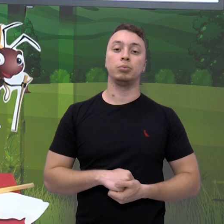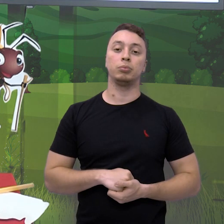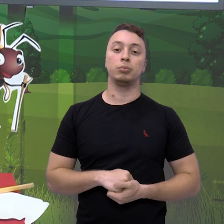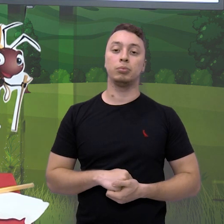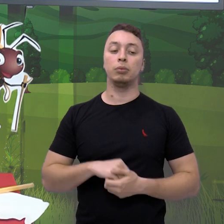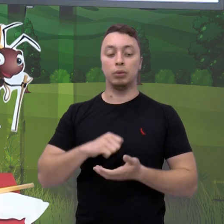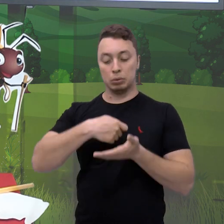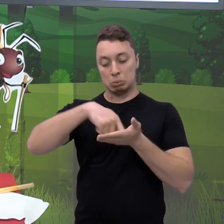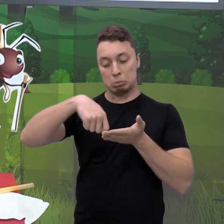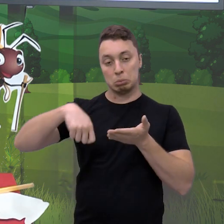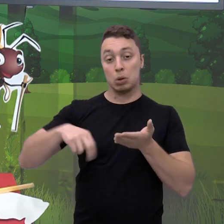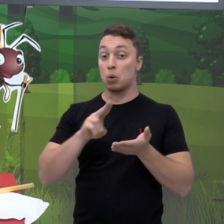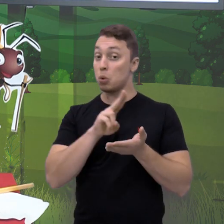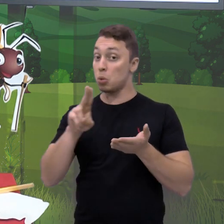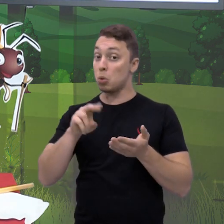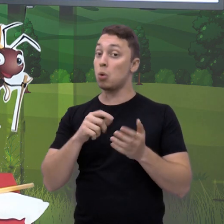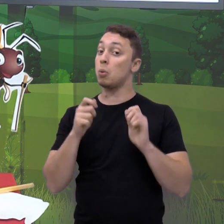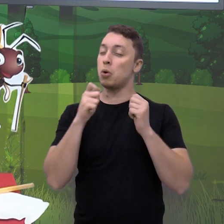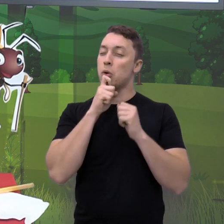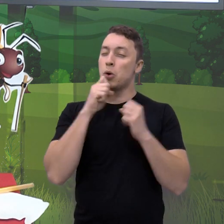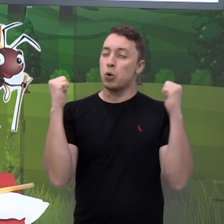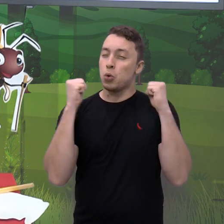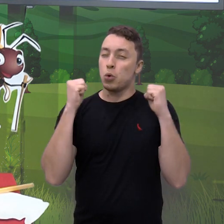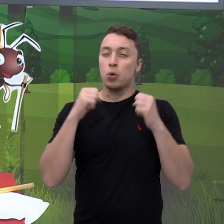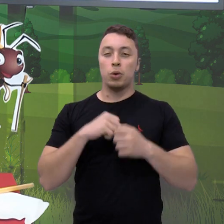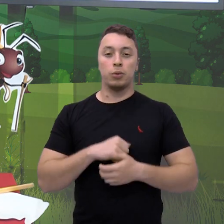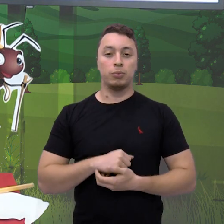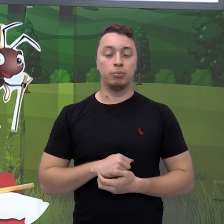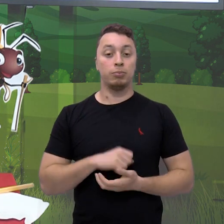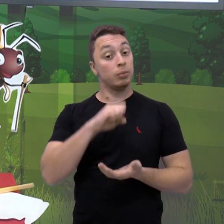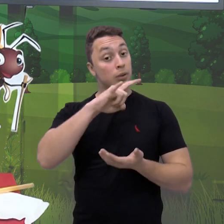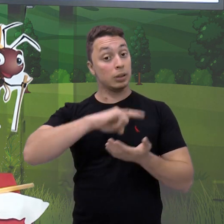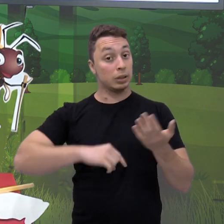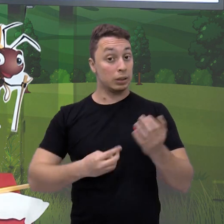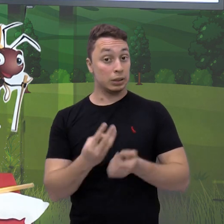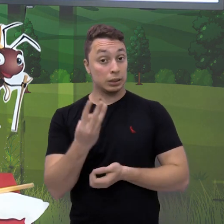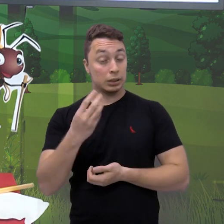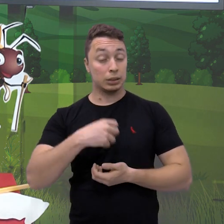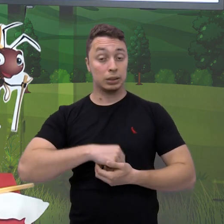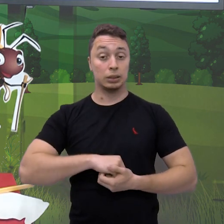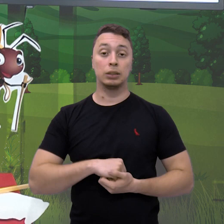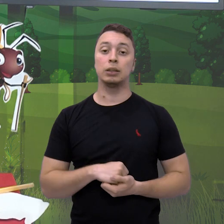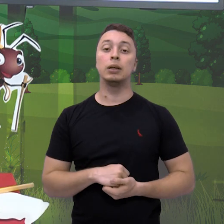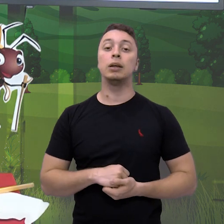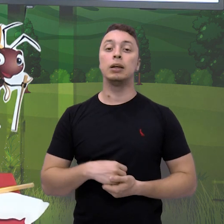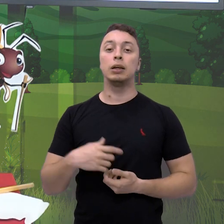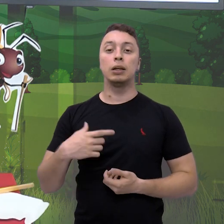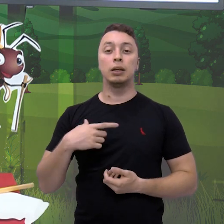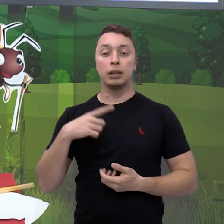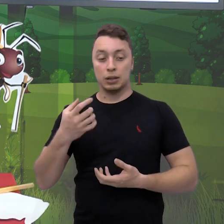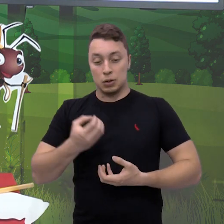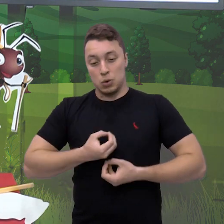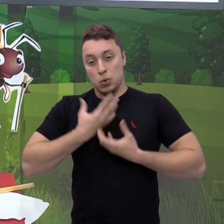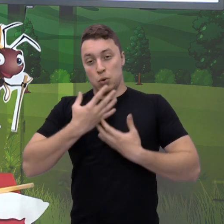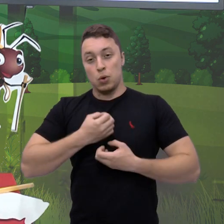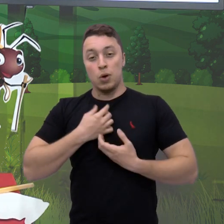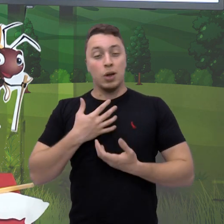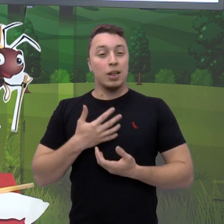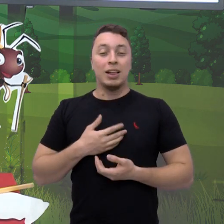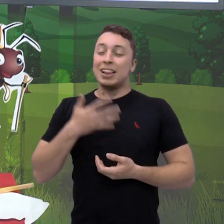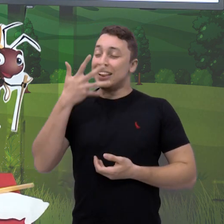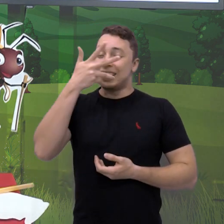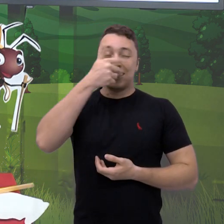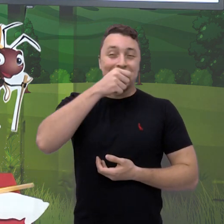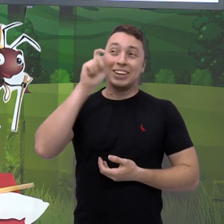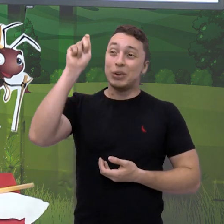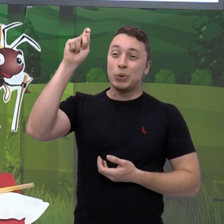inverno. A terceira questão da atividade, nós temos um poema bem lindo do Sol. Olha,